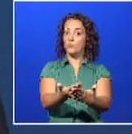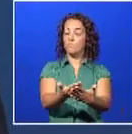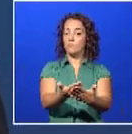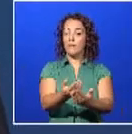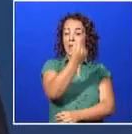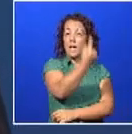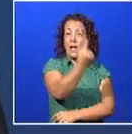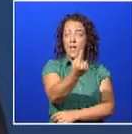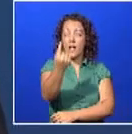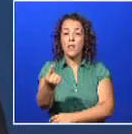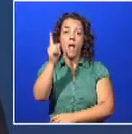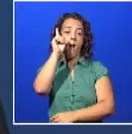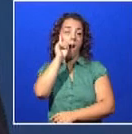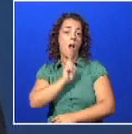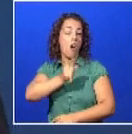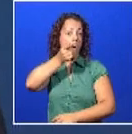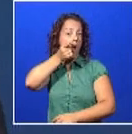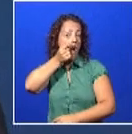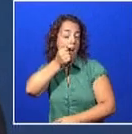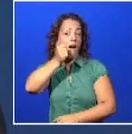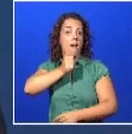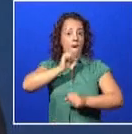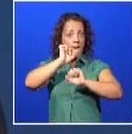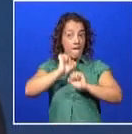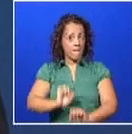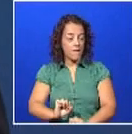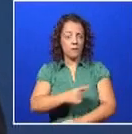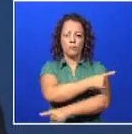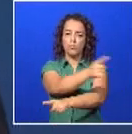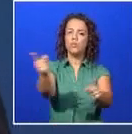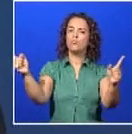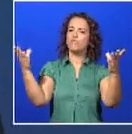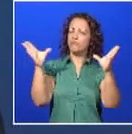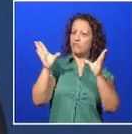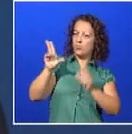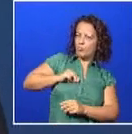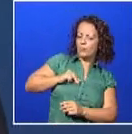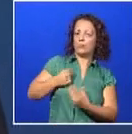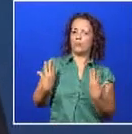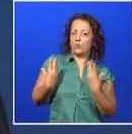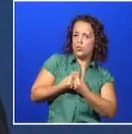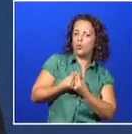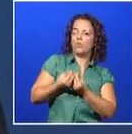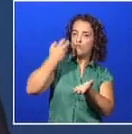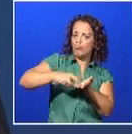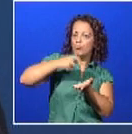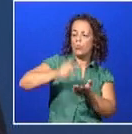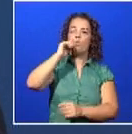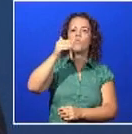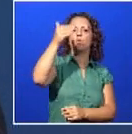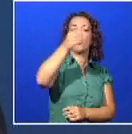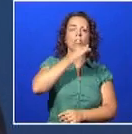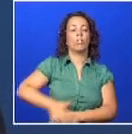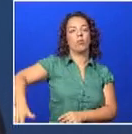a cada açoriana e a cada açoriano, que se juntem a nós nesta caminhada pelo